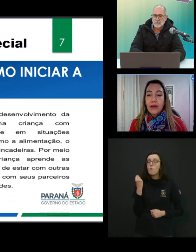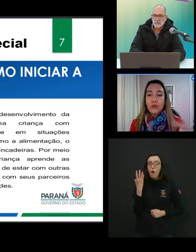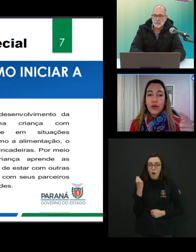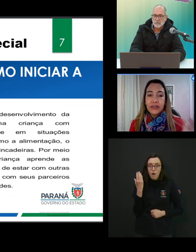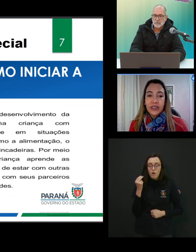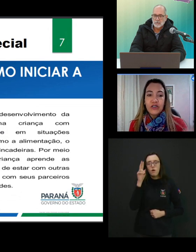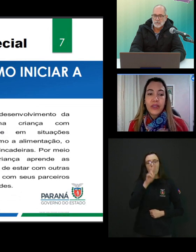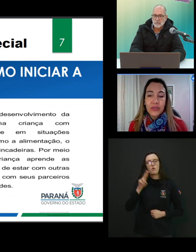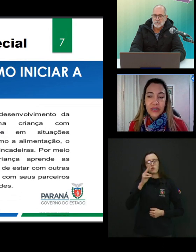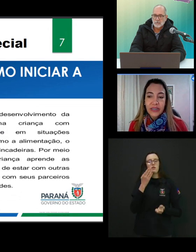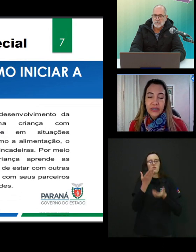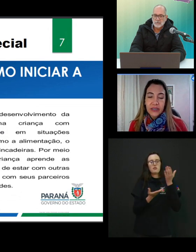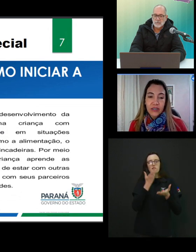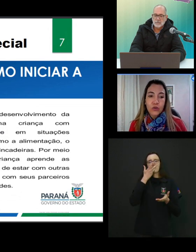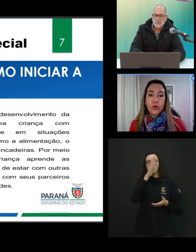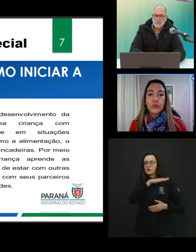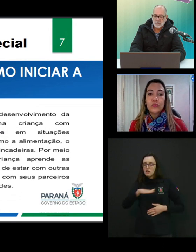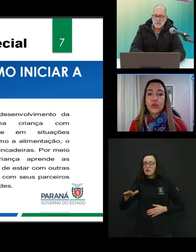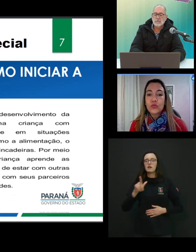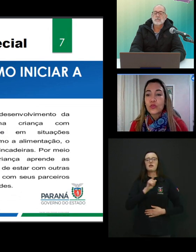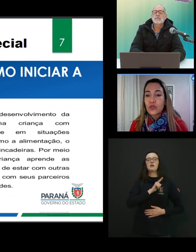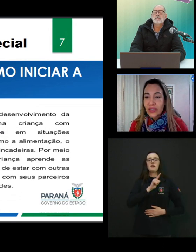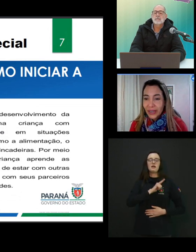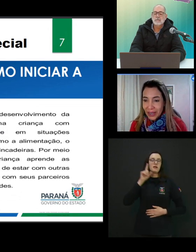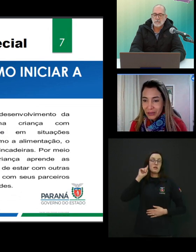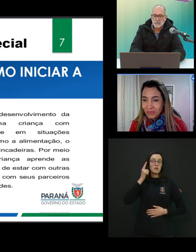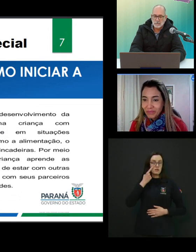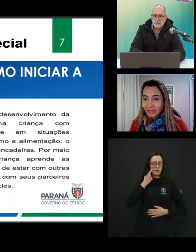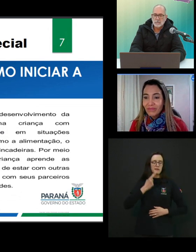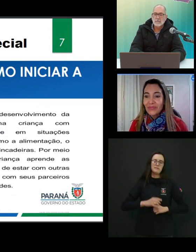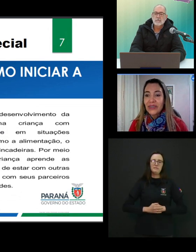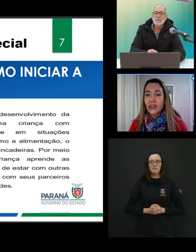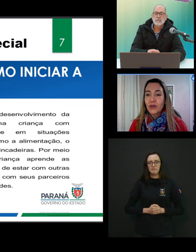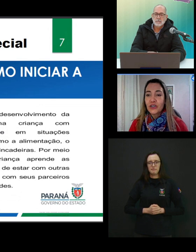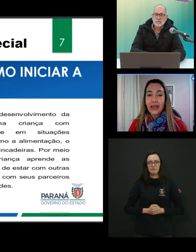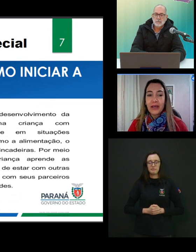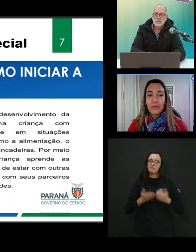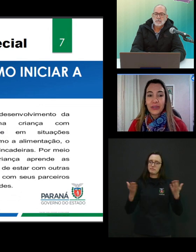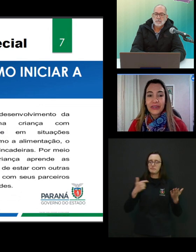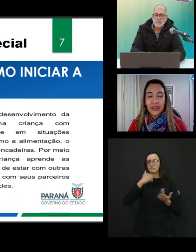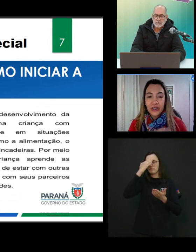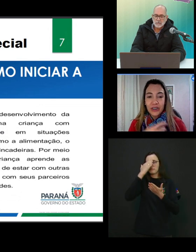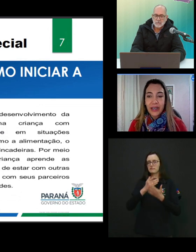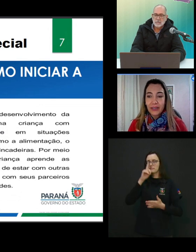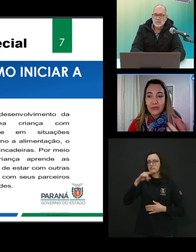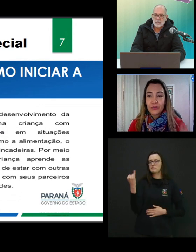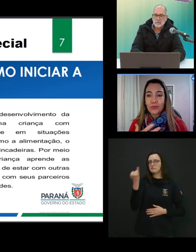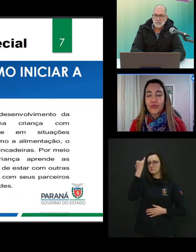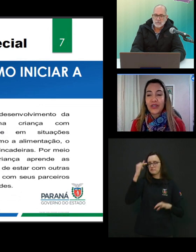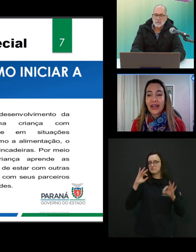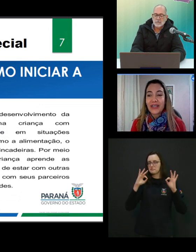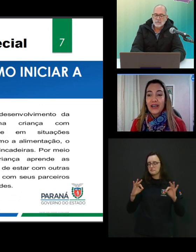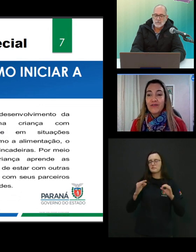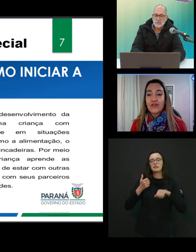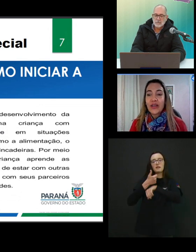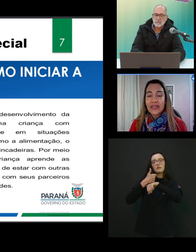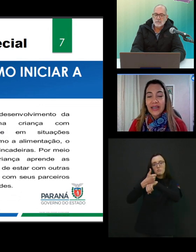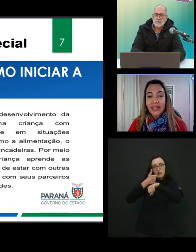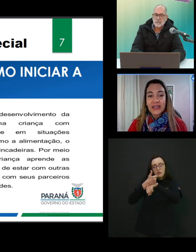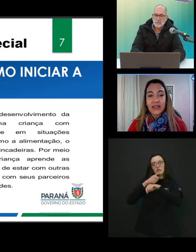no atendimento às crianças com o surdo cegueira. Então, acho que é importante os profissionais